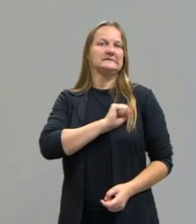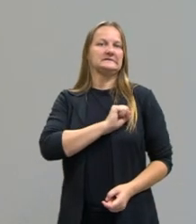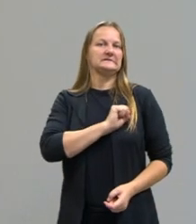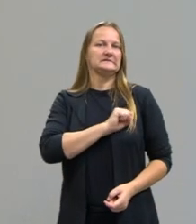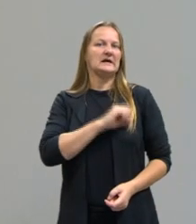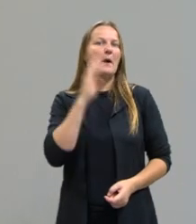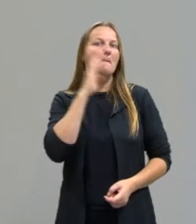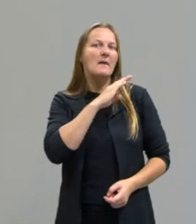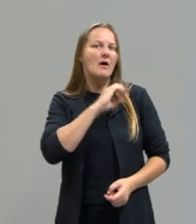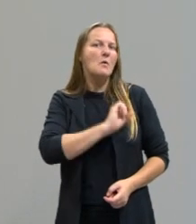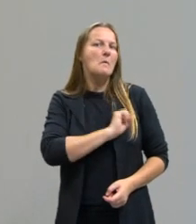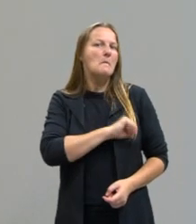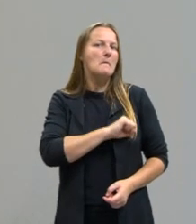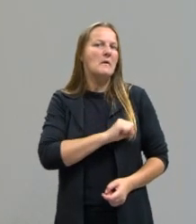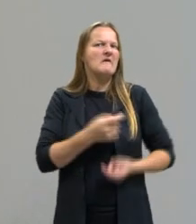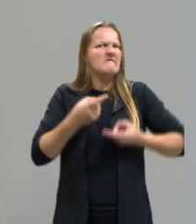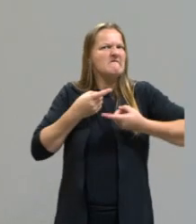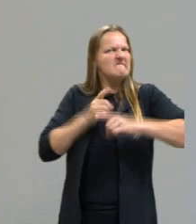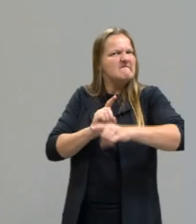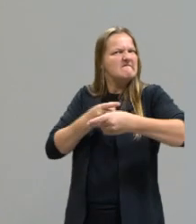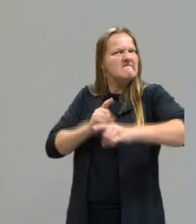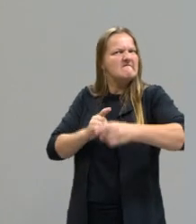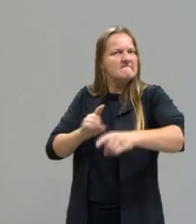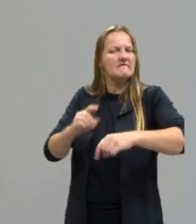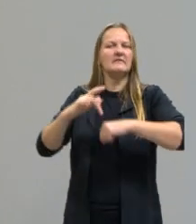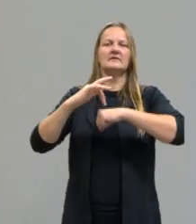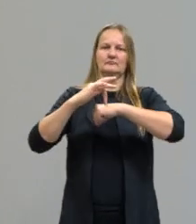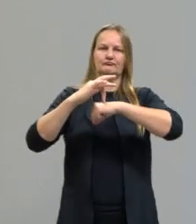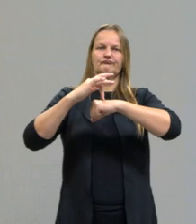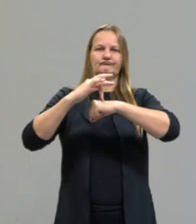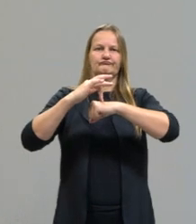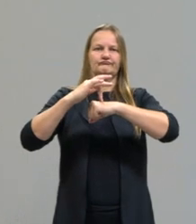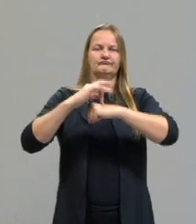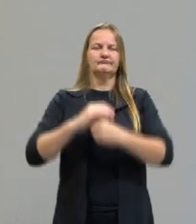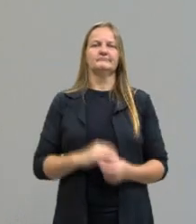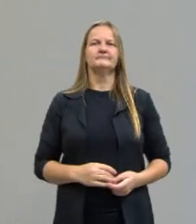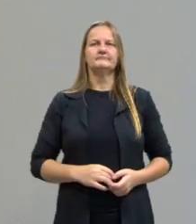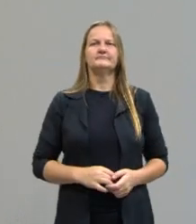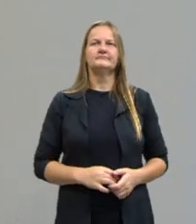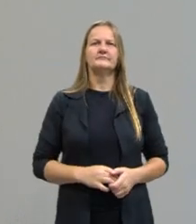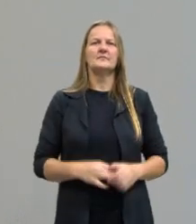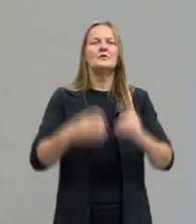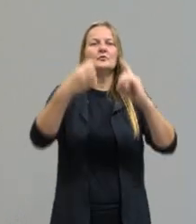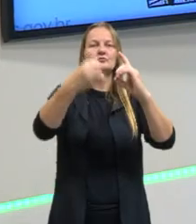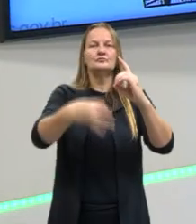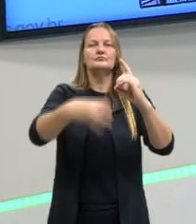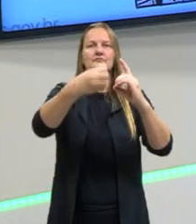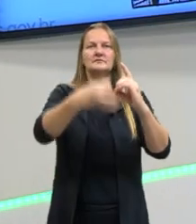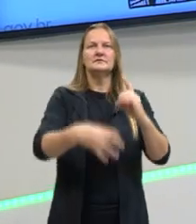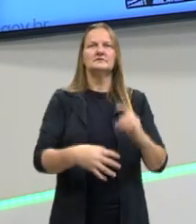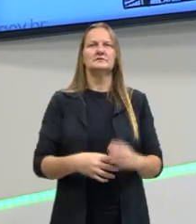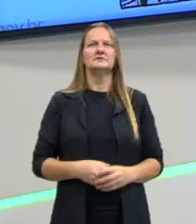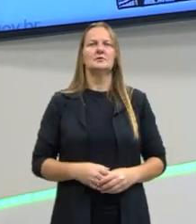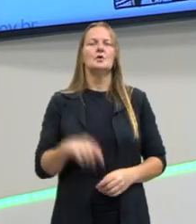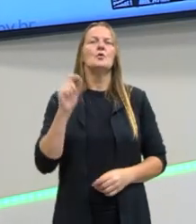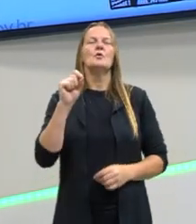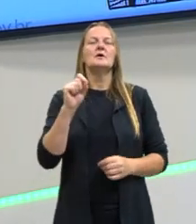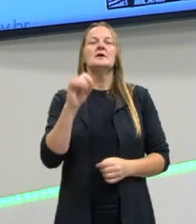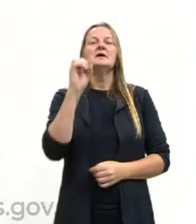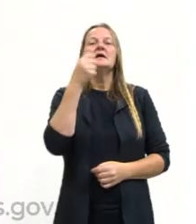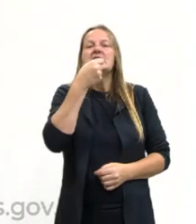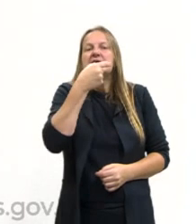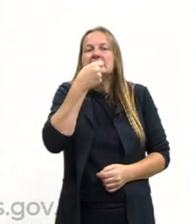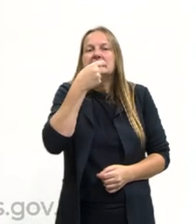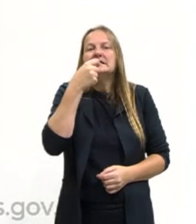o outro, aí eu já estou sendo sarcástico. Vamos lá para a nossa definição, então, do quadro aqui sobre o que é ironia.